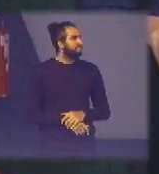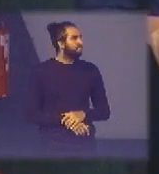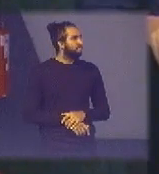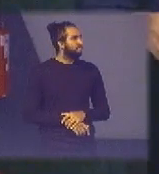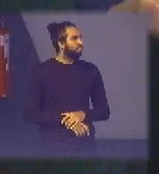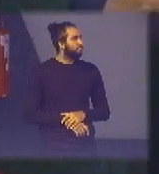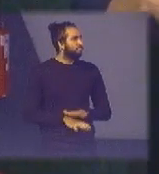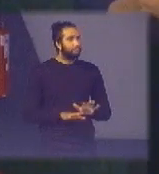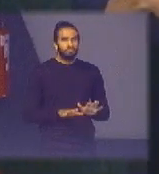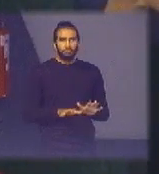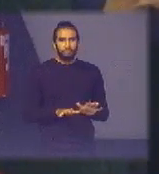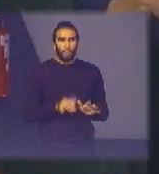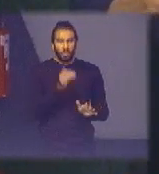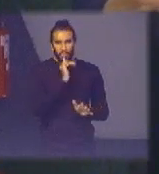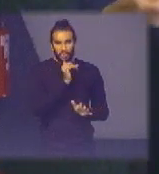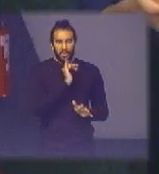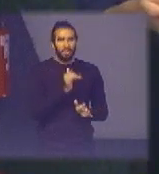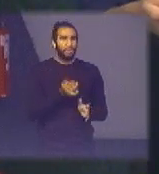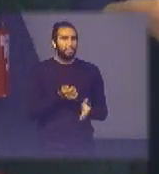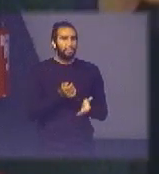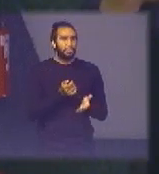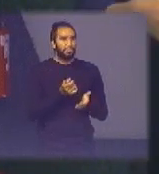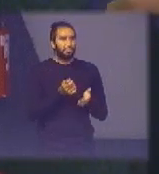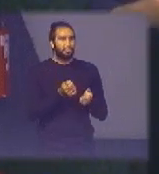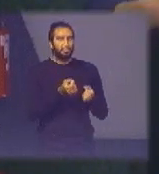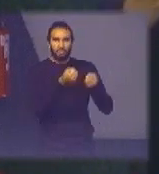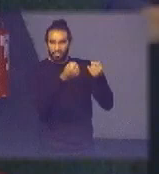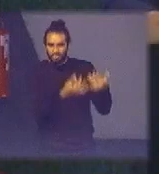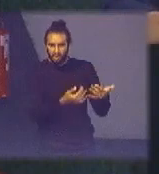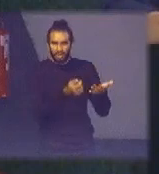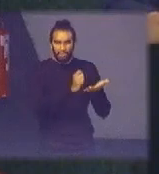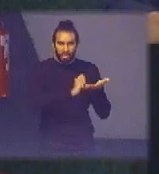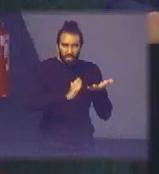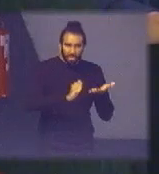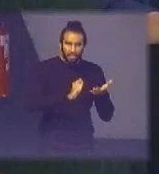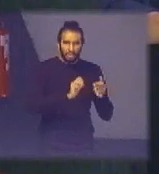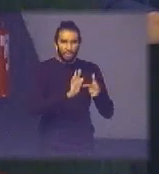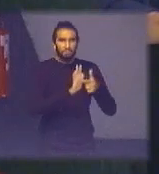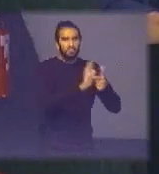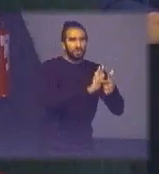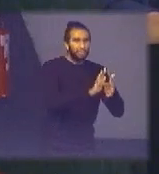assim alguém declarar como condição de assinar um contrato que atende as normas de sustentabilidade?